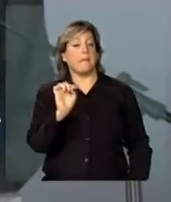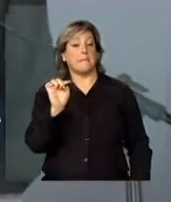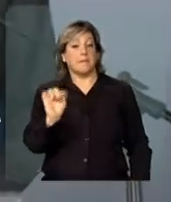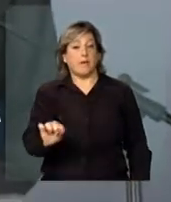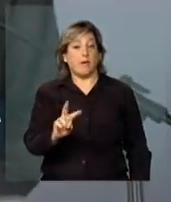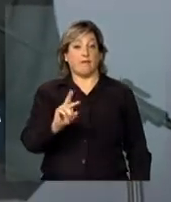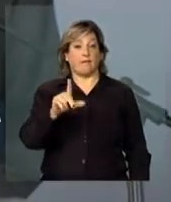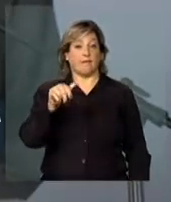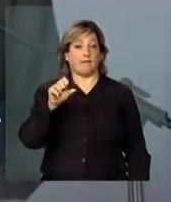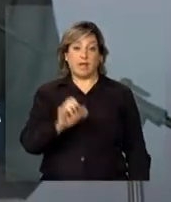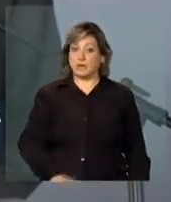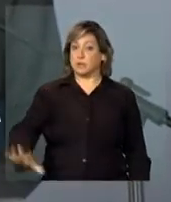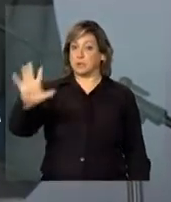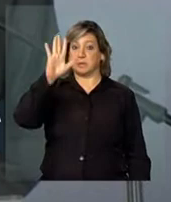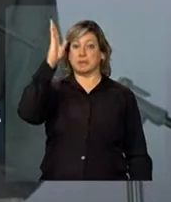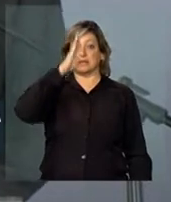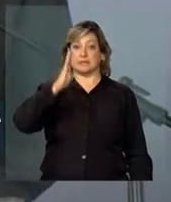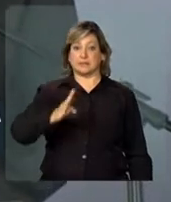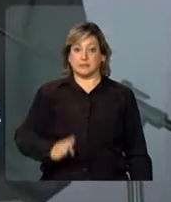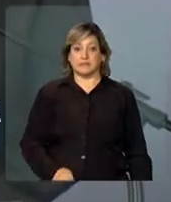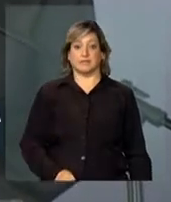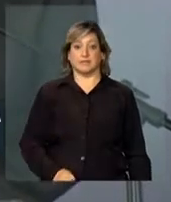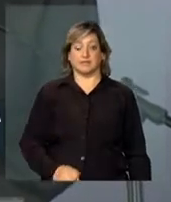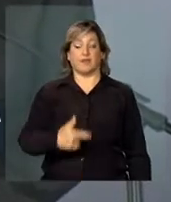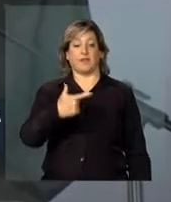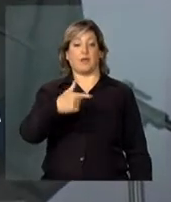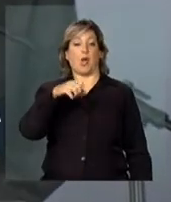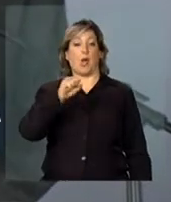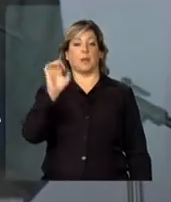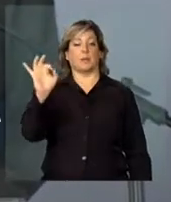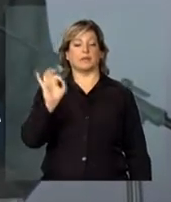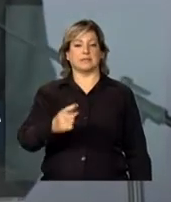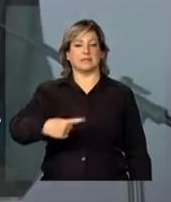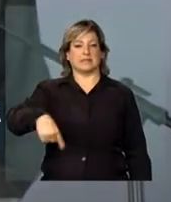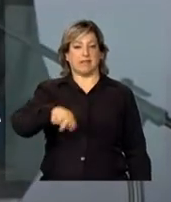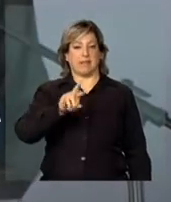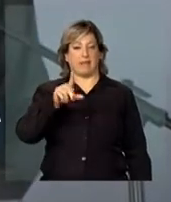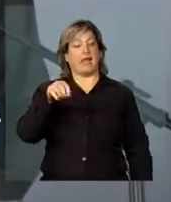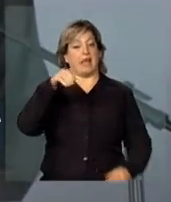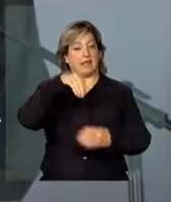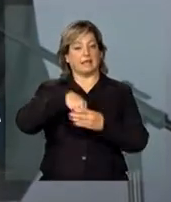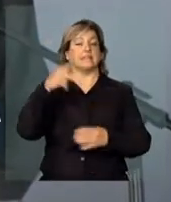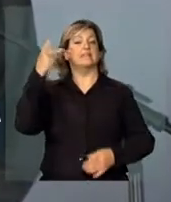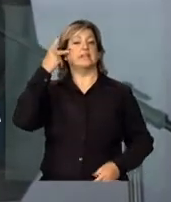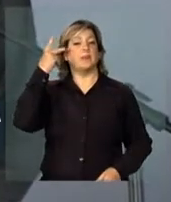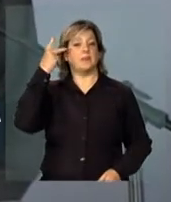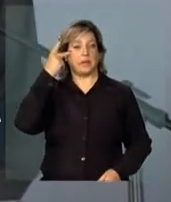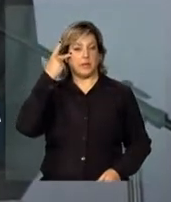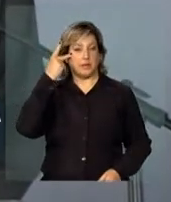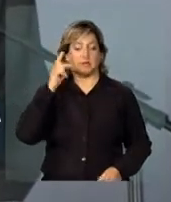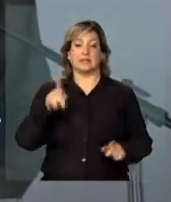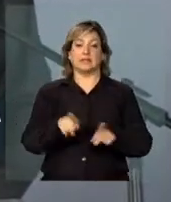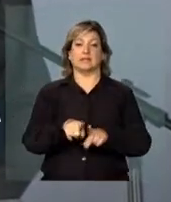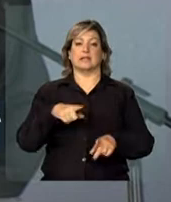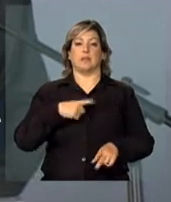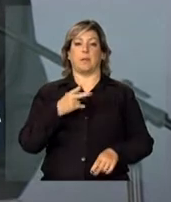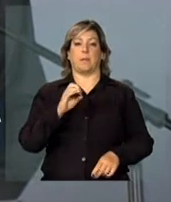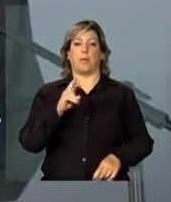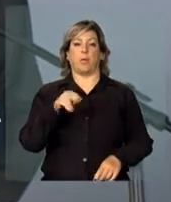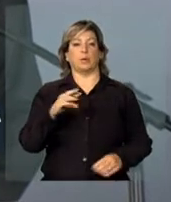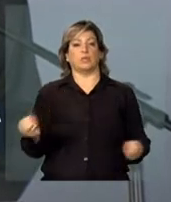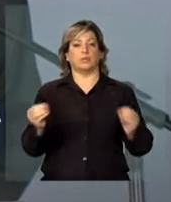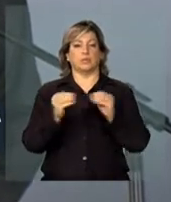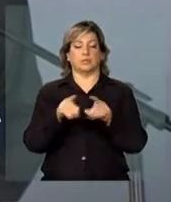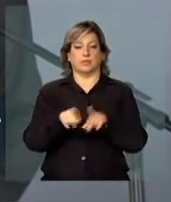vagas no Brasil, 28% dessas vagas no Estado de São Paulo. Agora, ao ProUni se soma